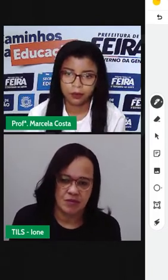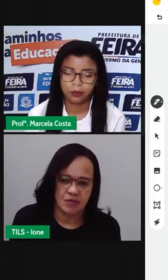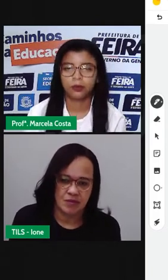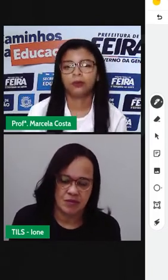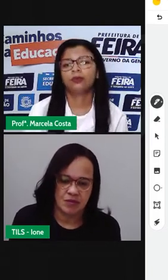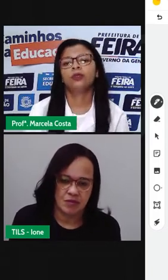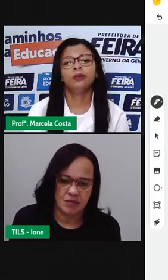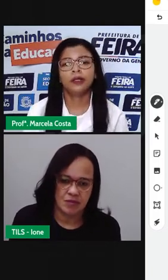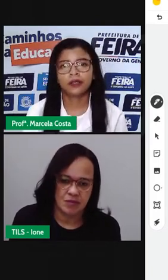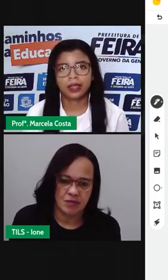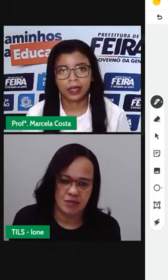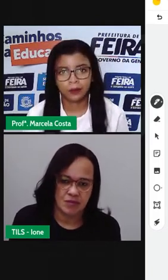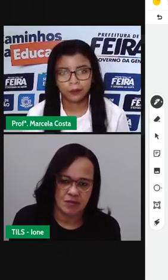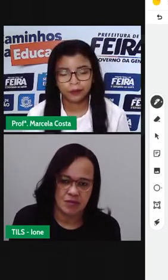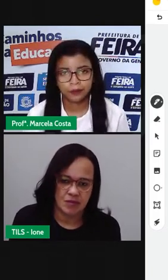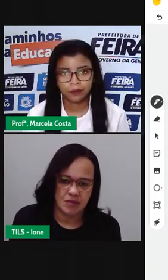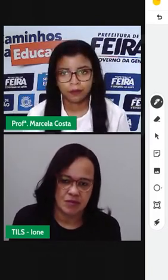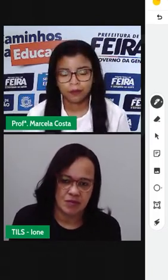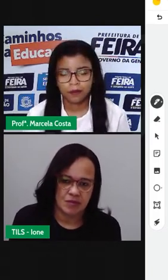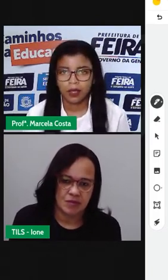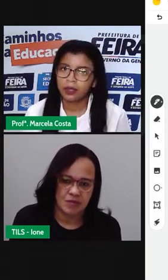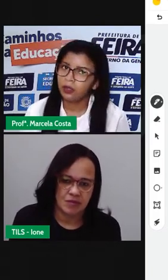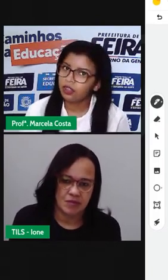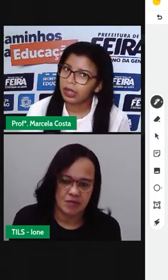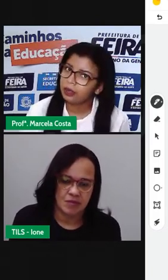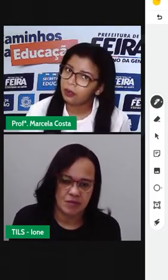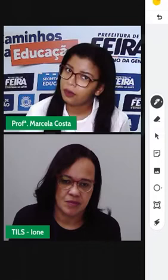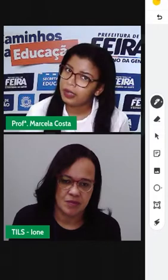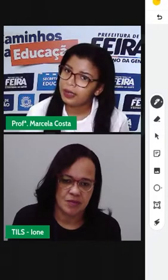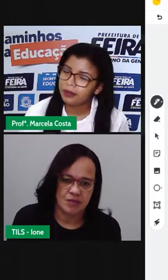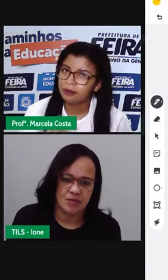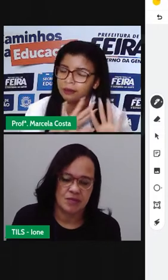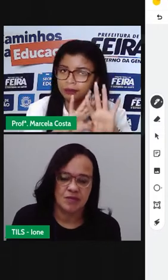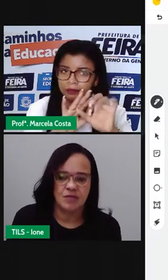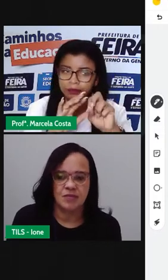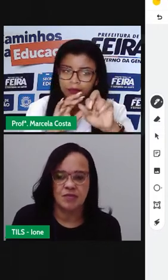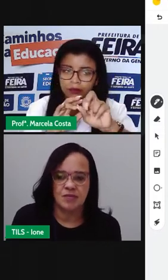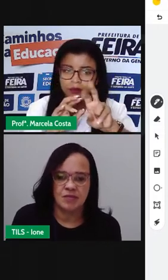Pronto, número zero. tantinha dois,